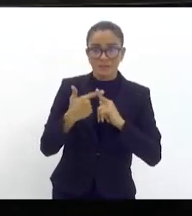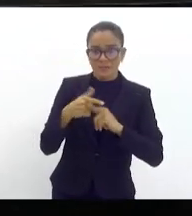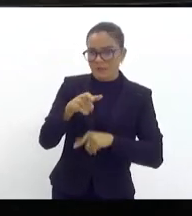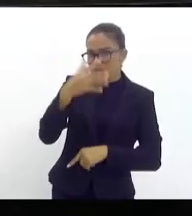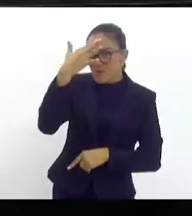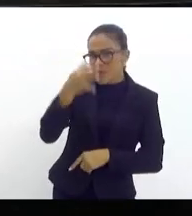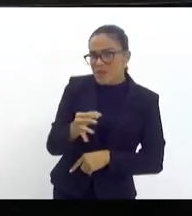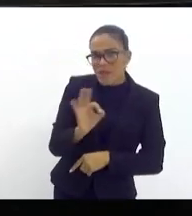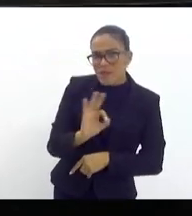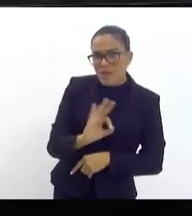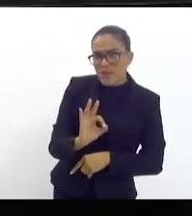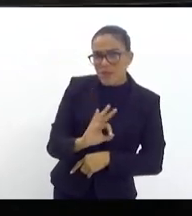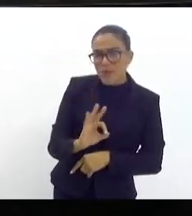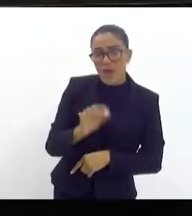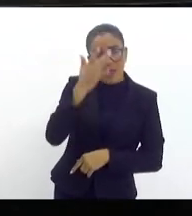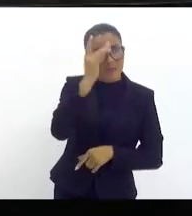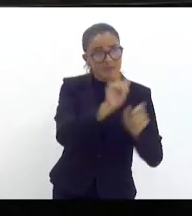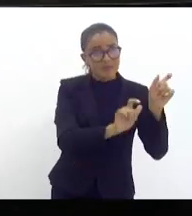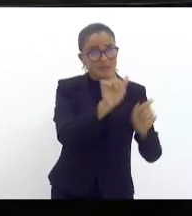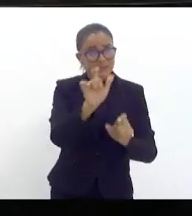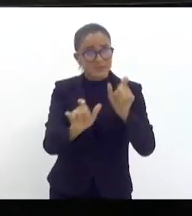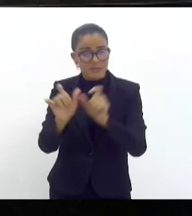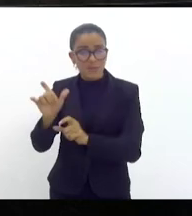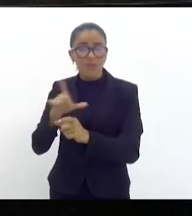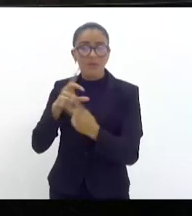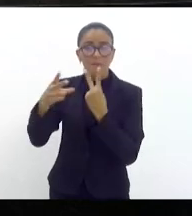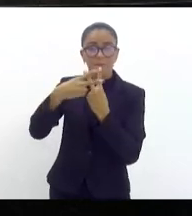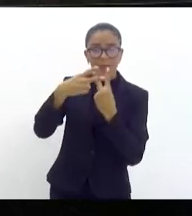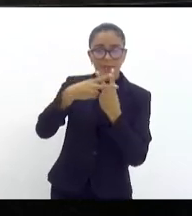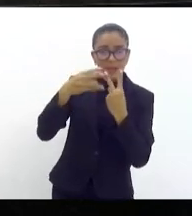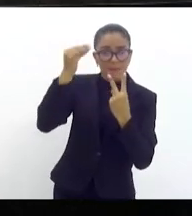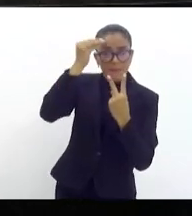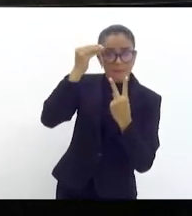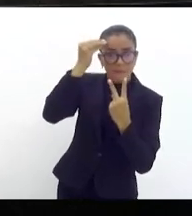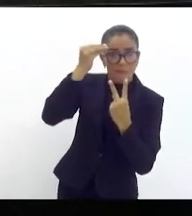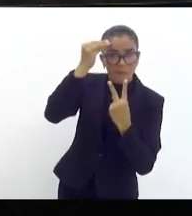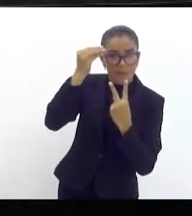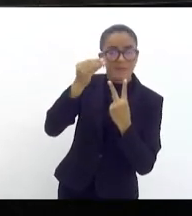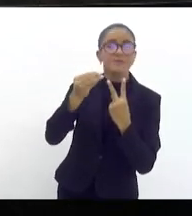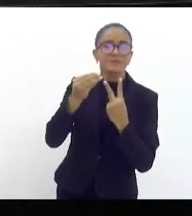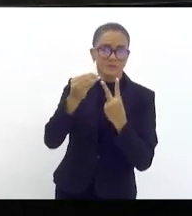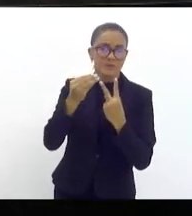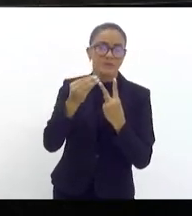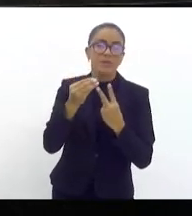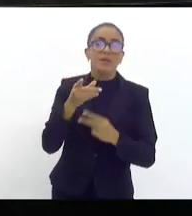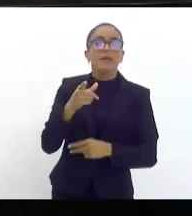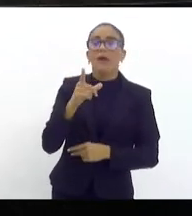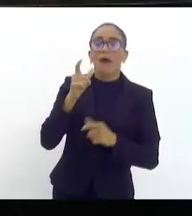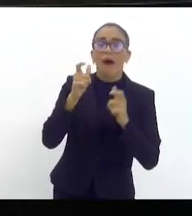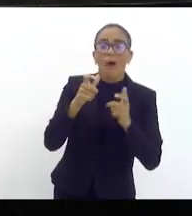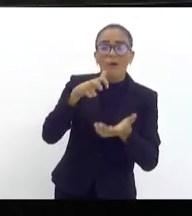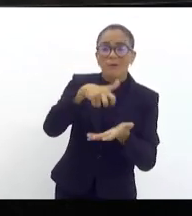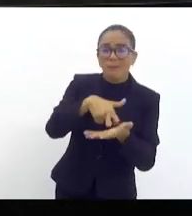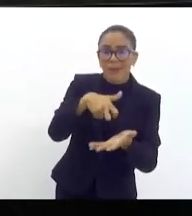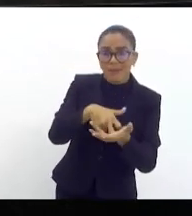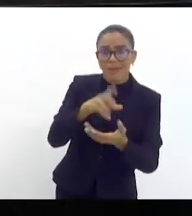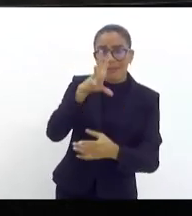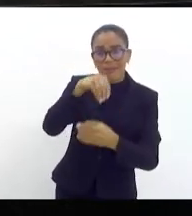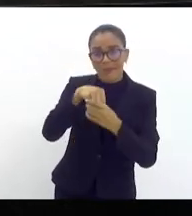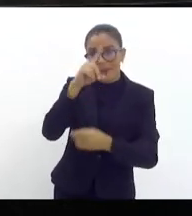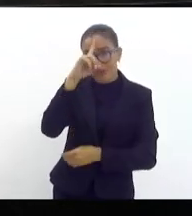entendeu, essas pessoas que cumprem pena, pessoas criminosas, pacientes que cumprem pena nesses hospitais,